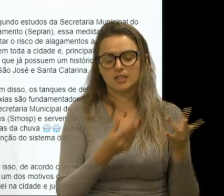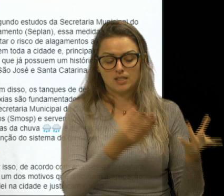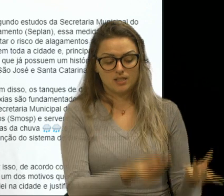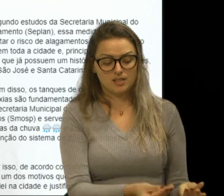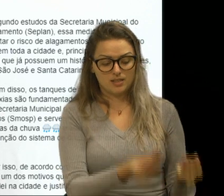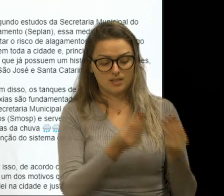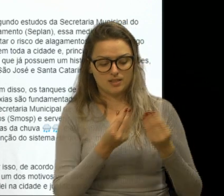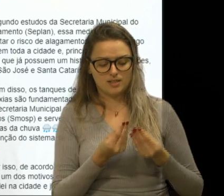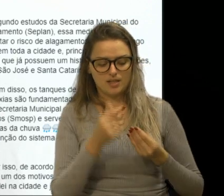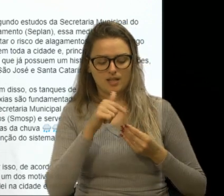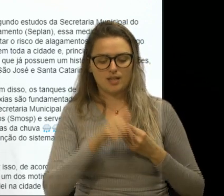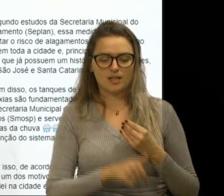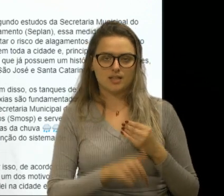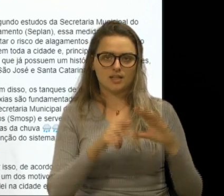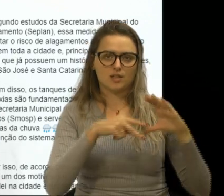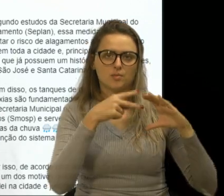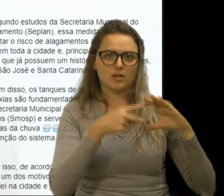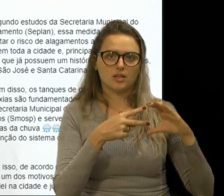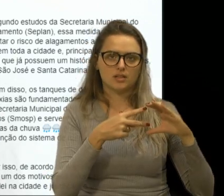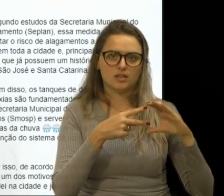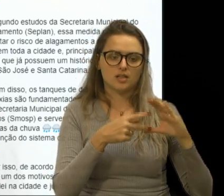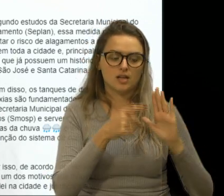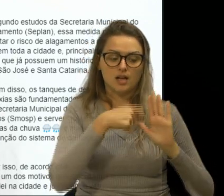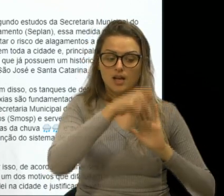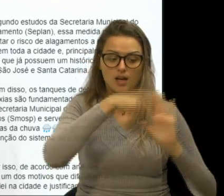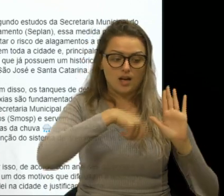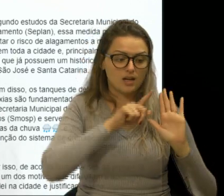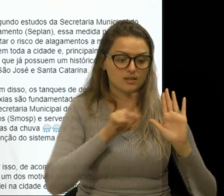um veto, do vereador Felipe, do seu próprio projeto.